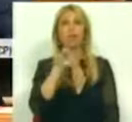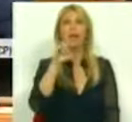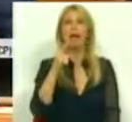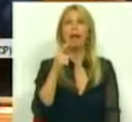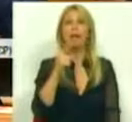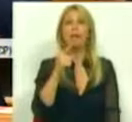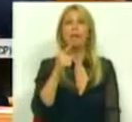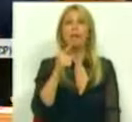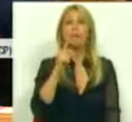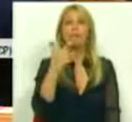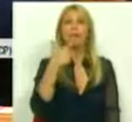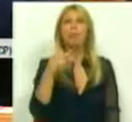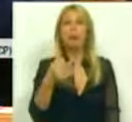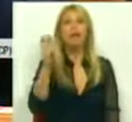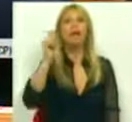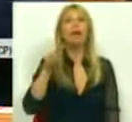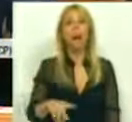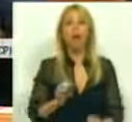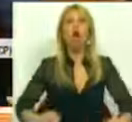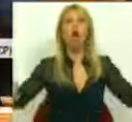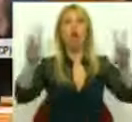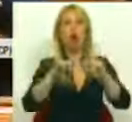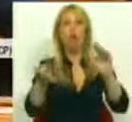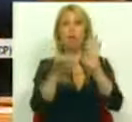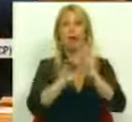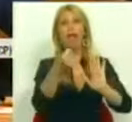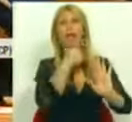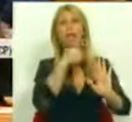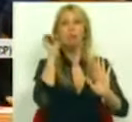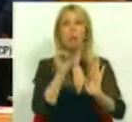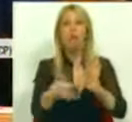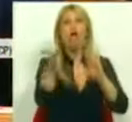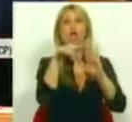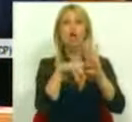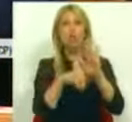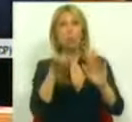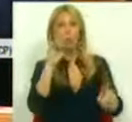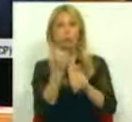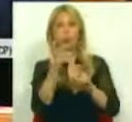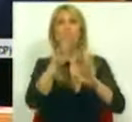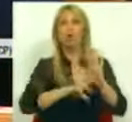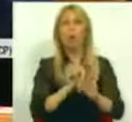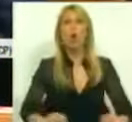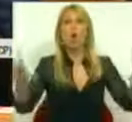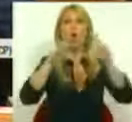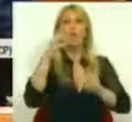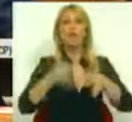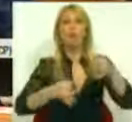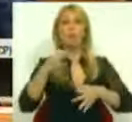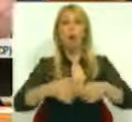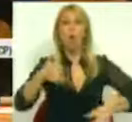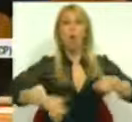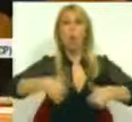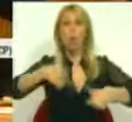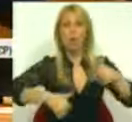da REN, uma nova lei da arbitragem, o Estatuto dos Reguladores, o novo Tribunal da Concorrência, a